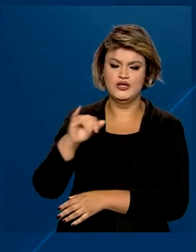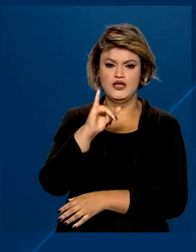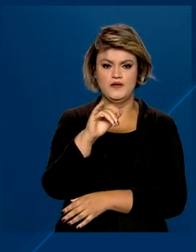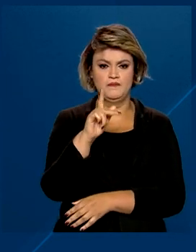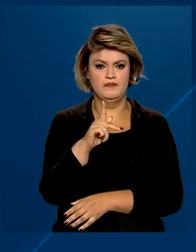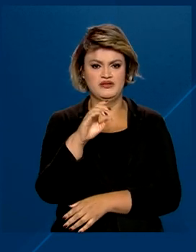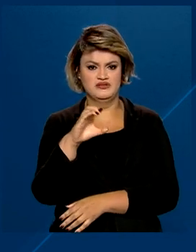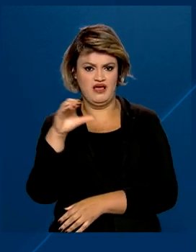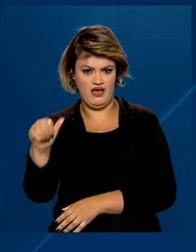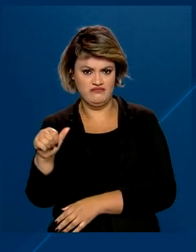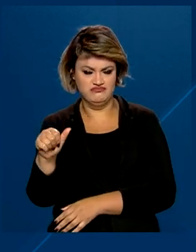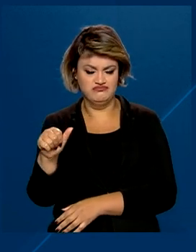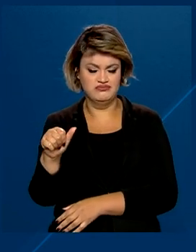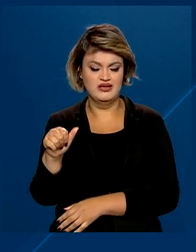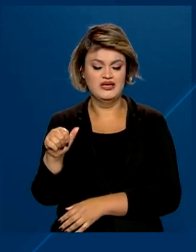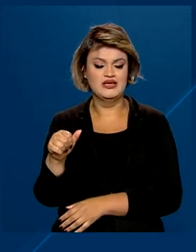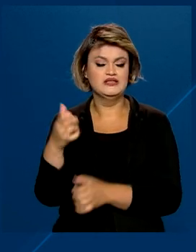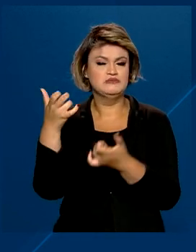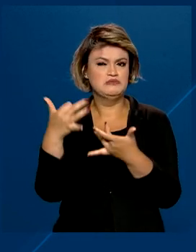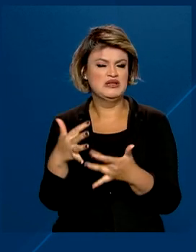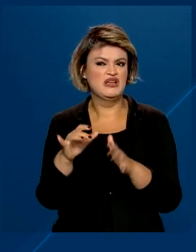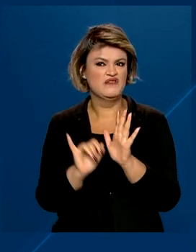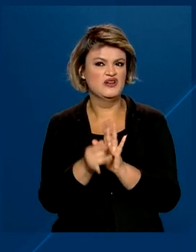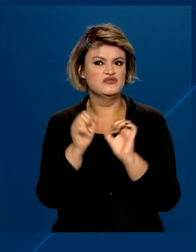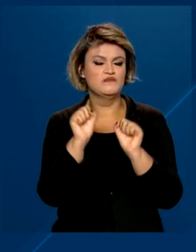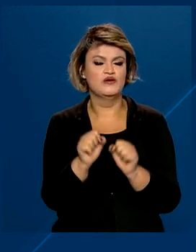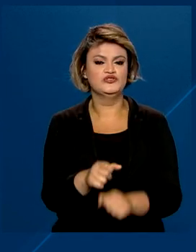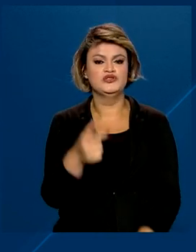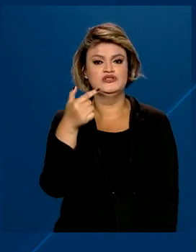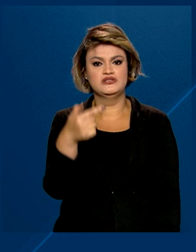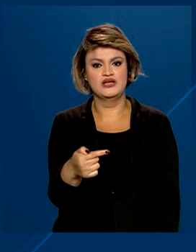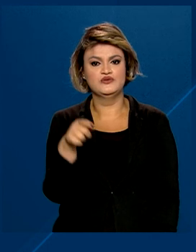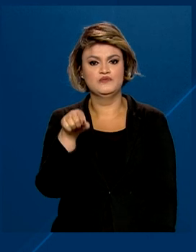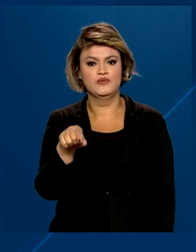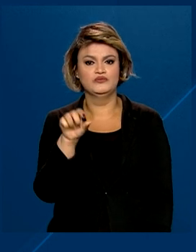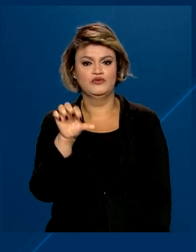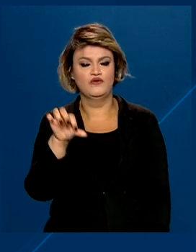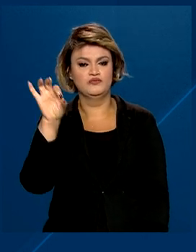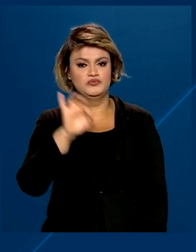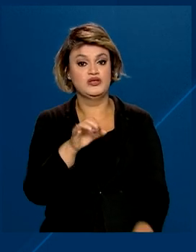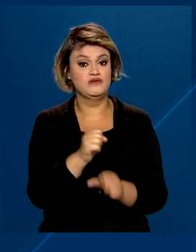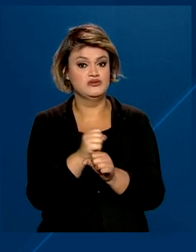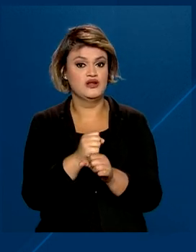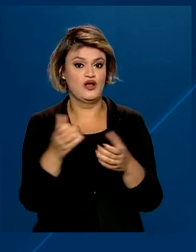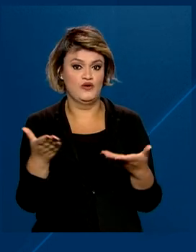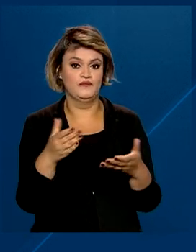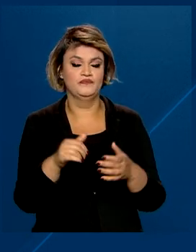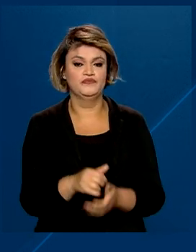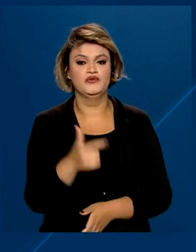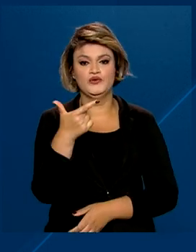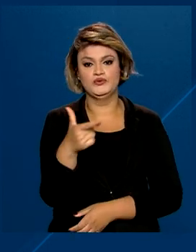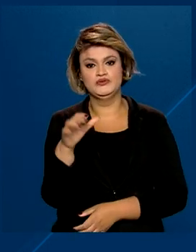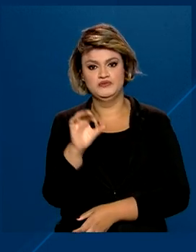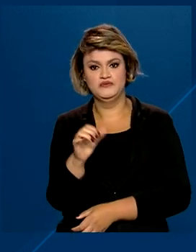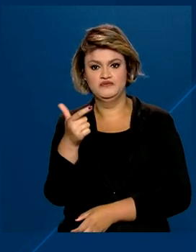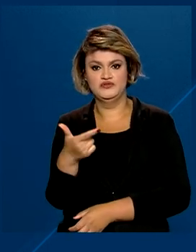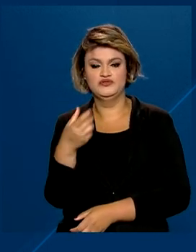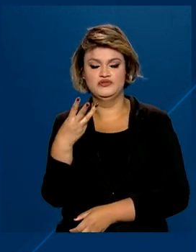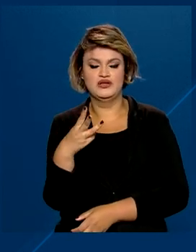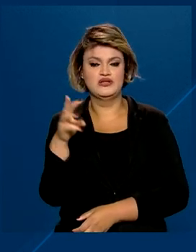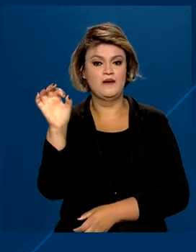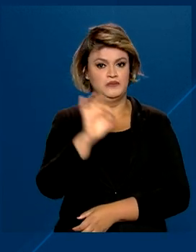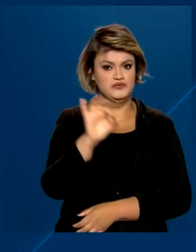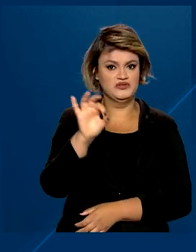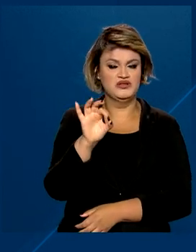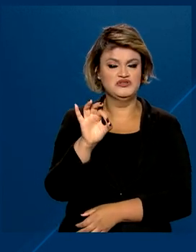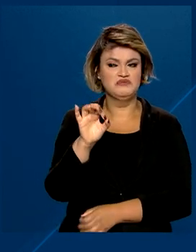Consumidor Amplo, o IPCA, deverá atingir 7,9% este ano. Em 2023, o índice não